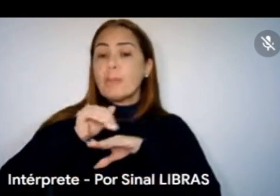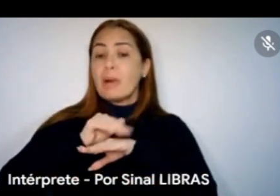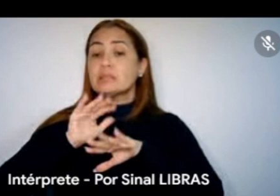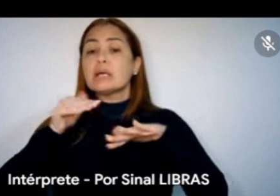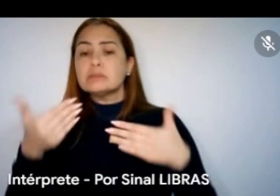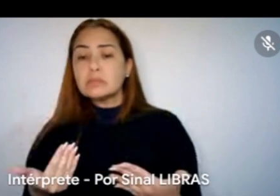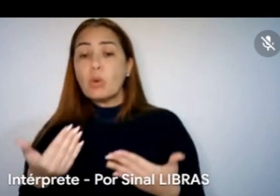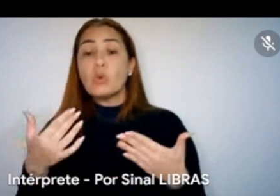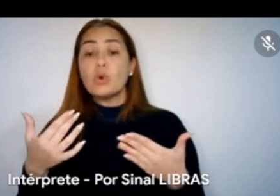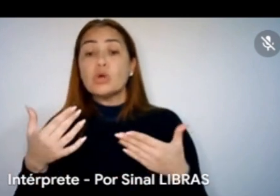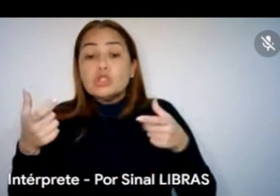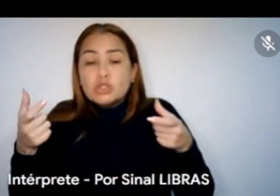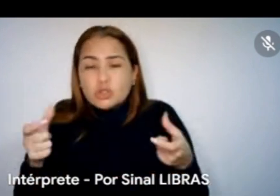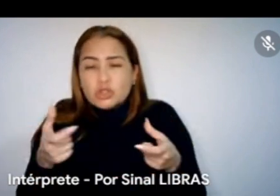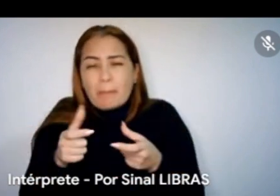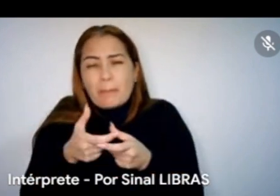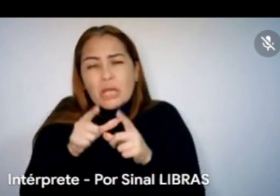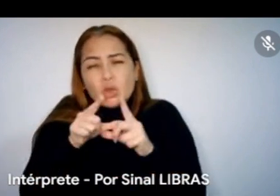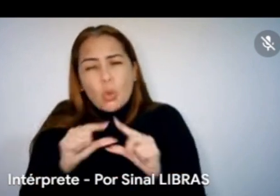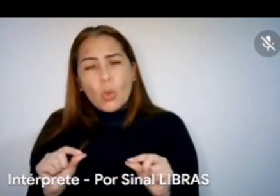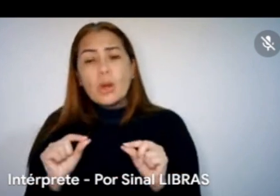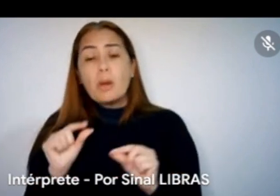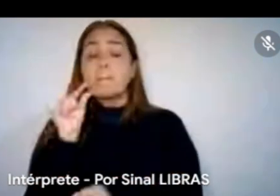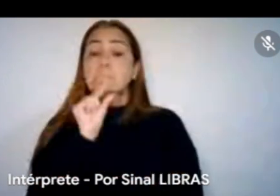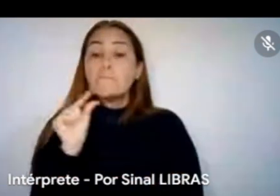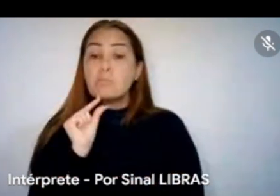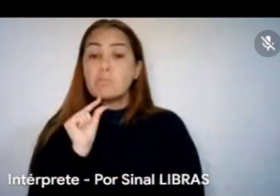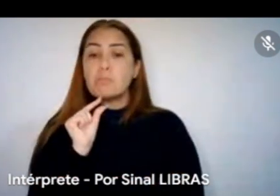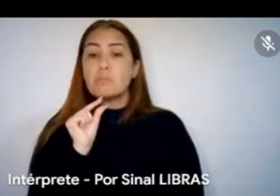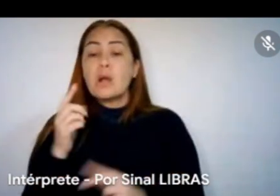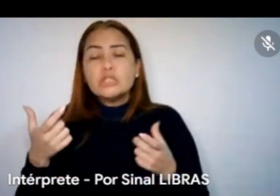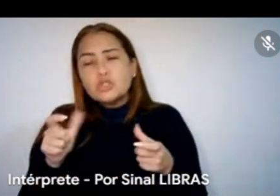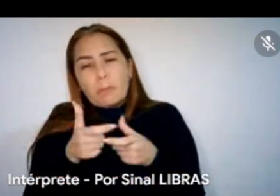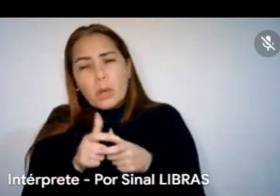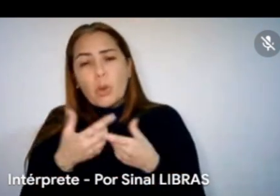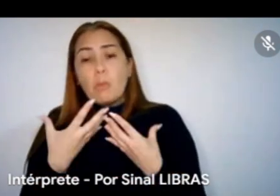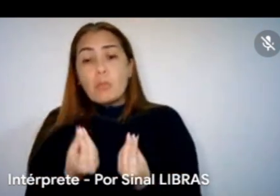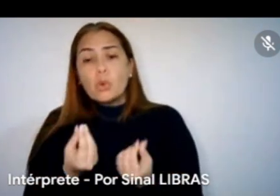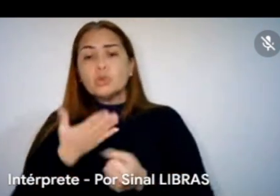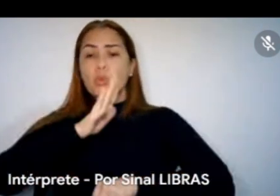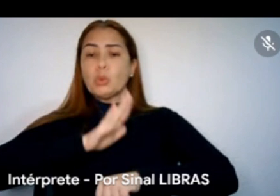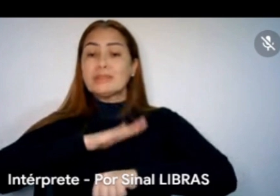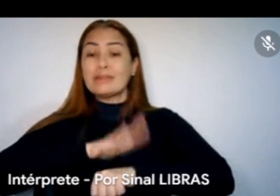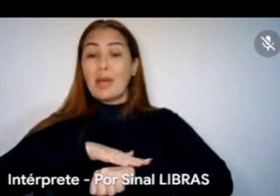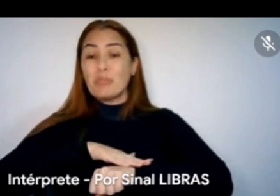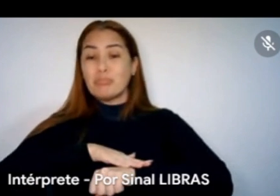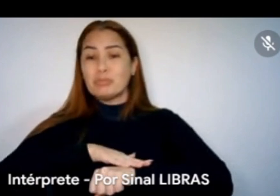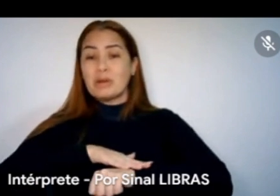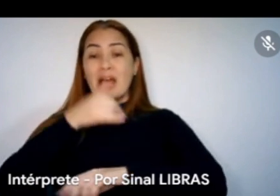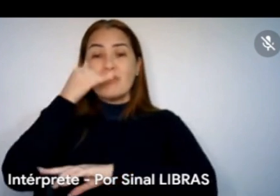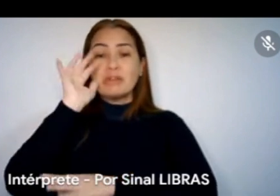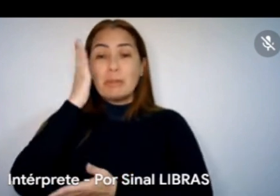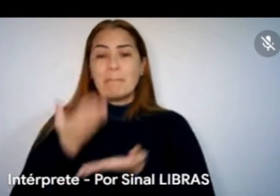muito, muito mesmo o tempo que se gasta nessa avaliação com